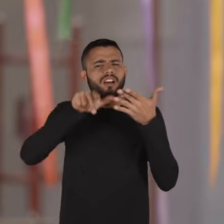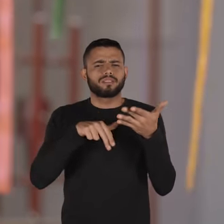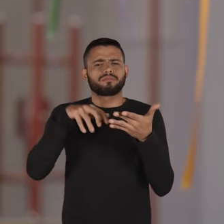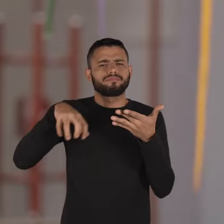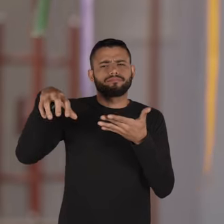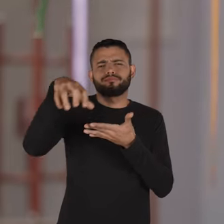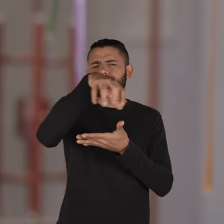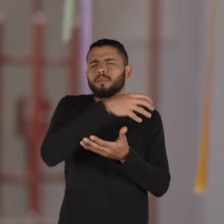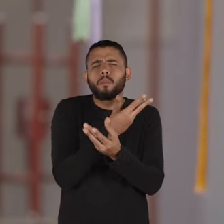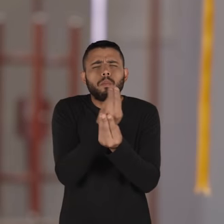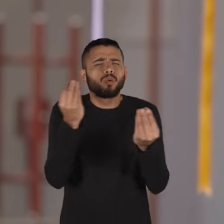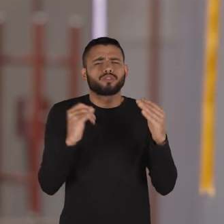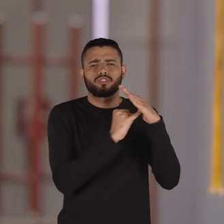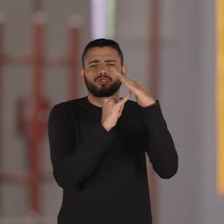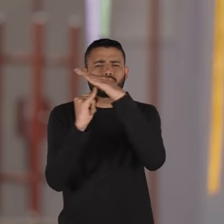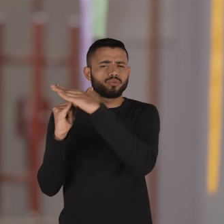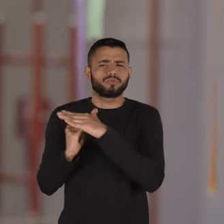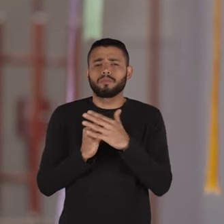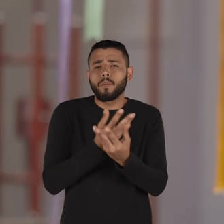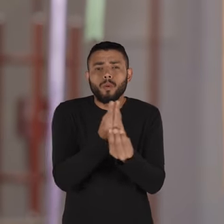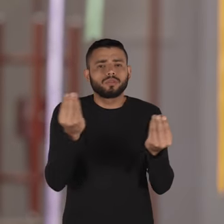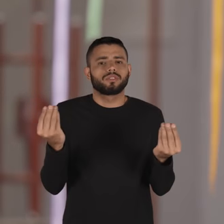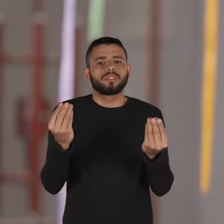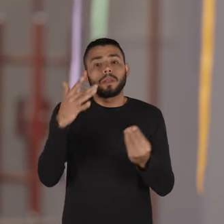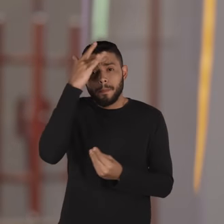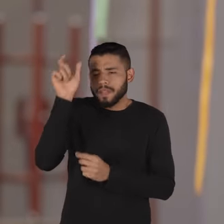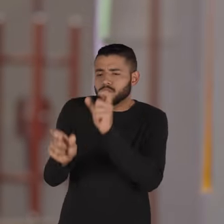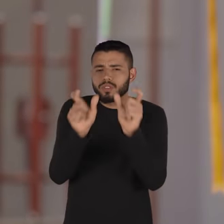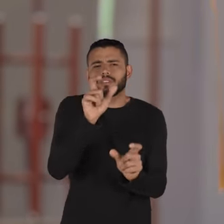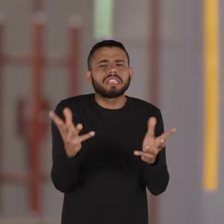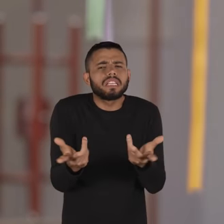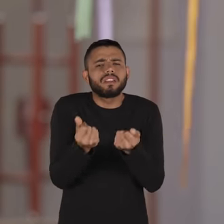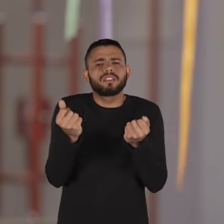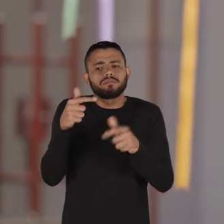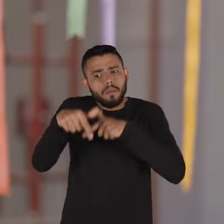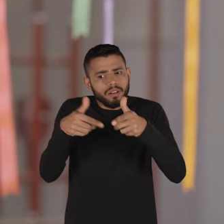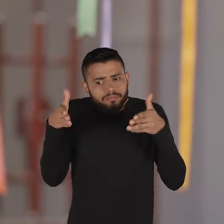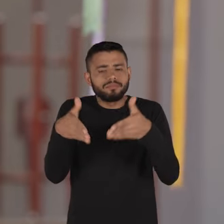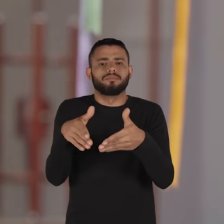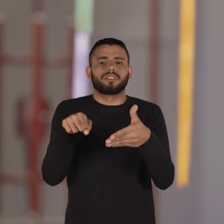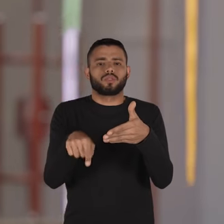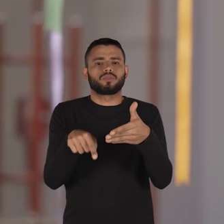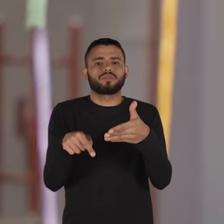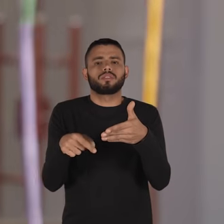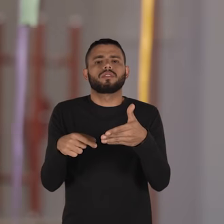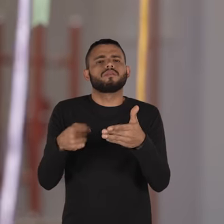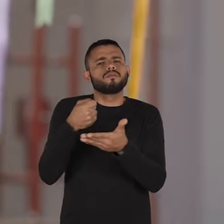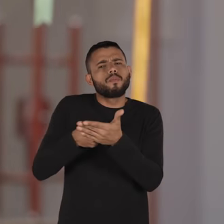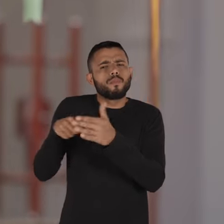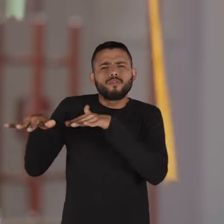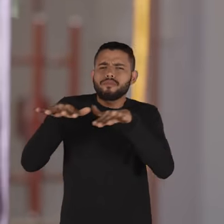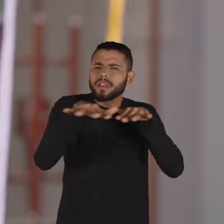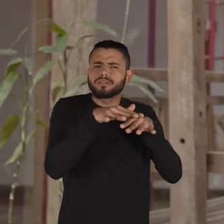ProMundo tem o Benedito Medrado Jorge Lira Marcos Nascimento pessoas incríveis olhando pra isso a gente vê o movimento